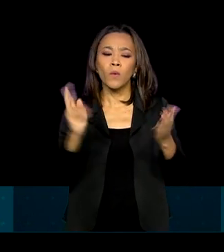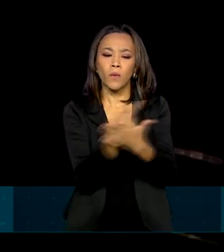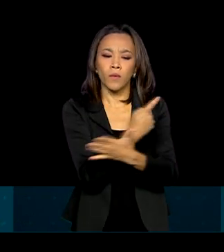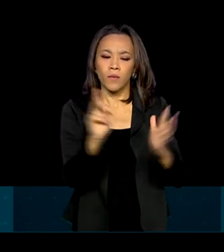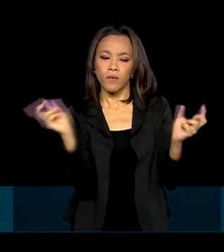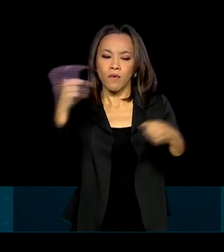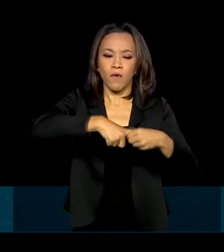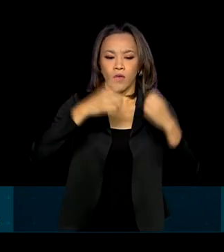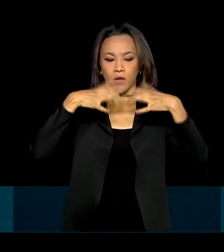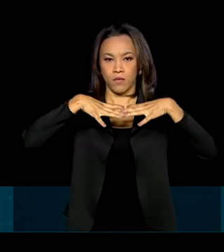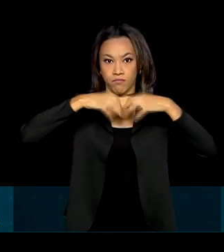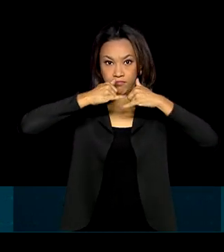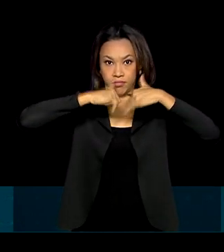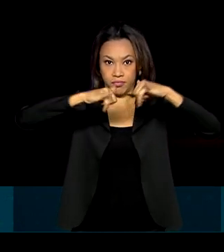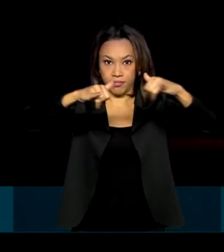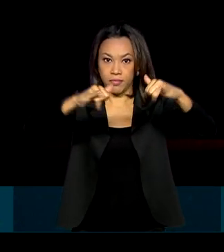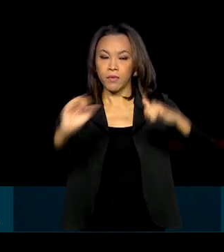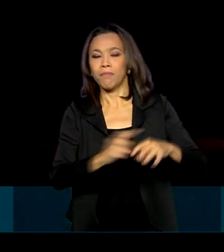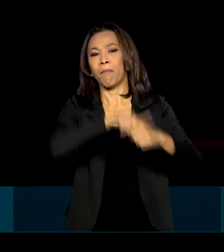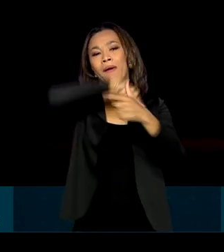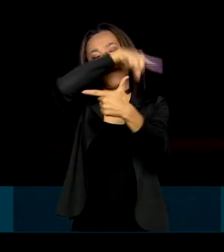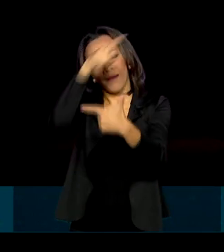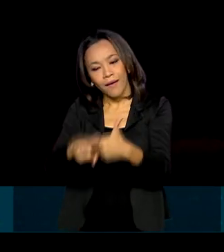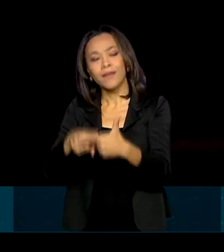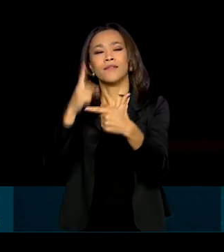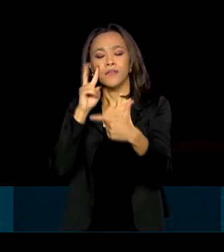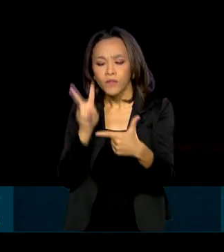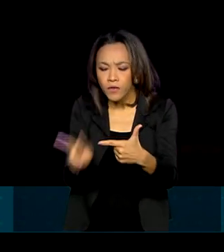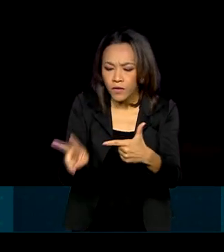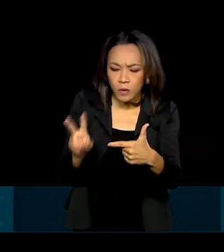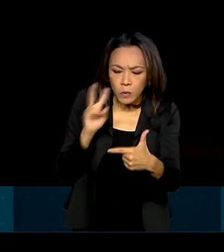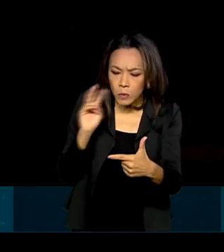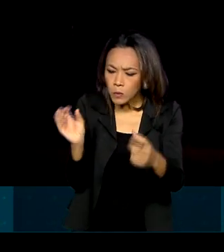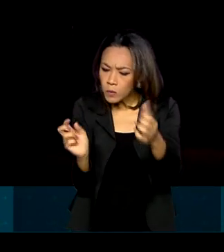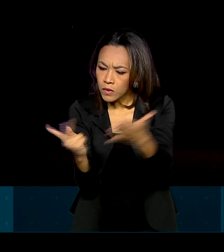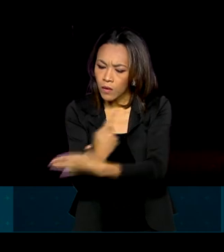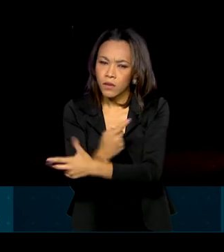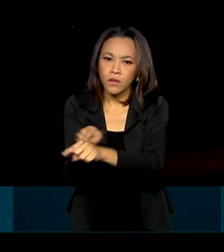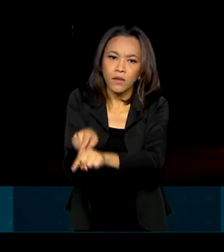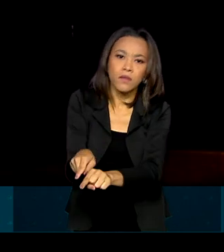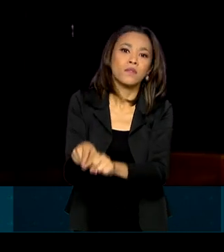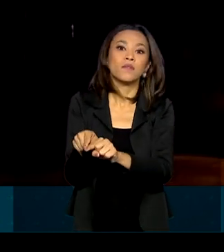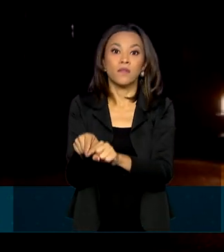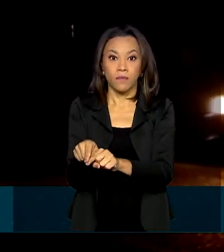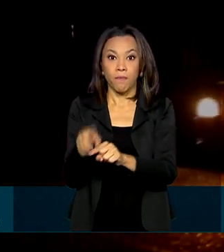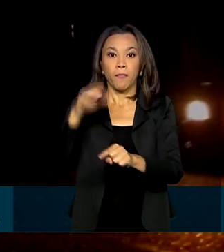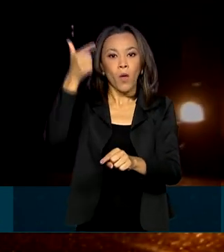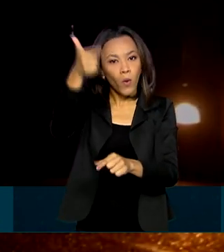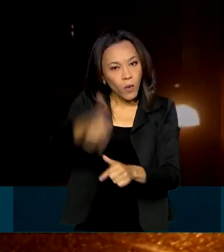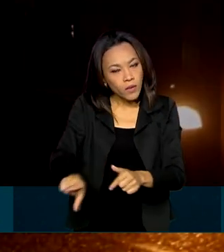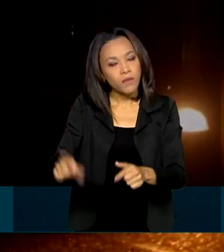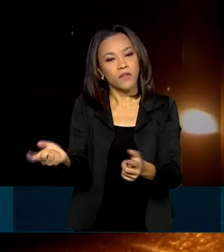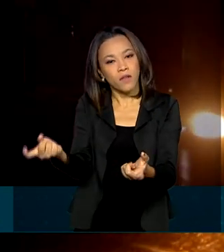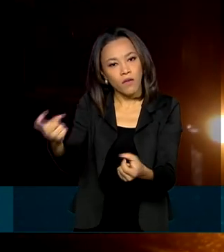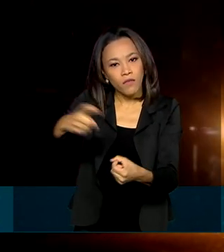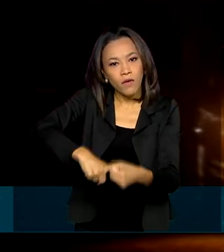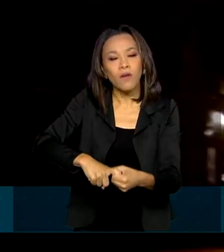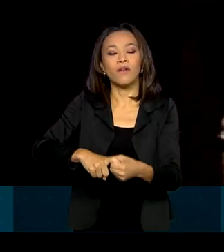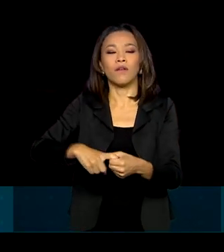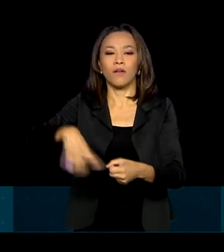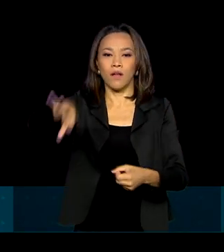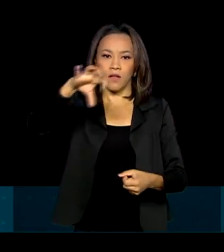energia, mais dois desligamentos foram verificados. A recomposição foi iniciada novamente às